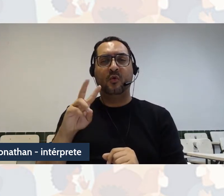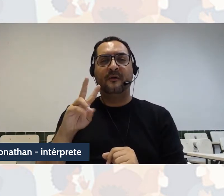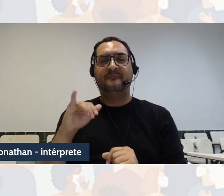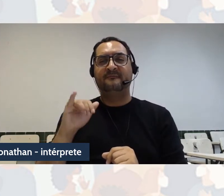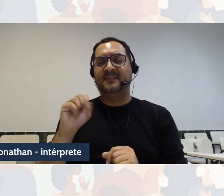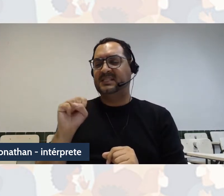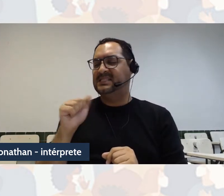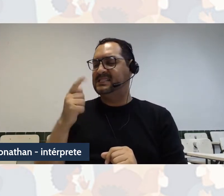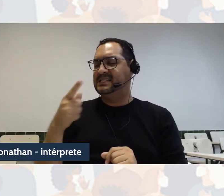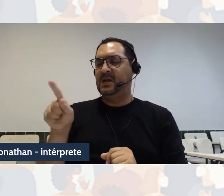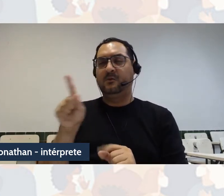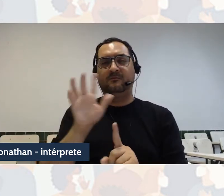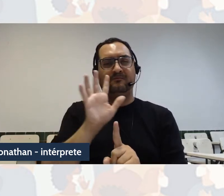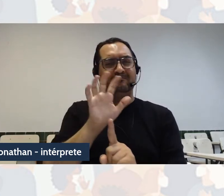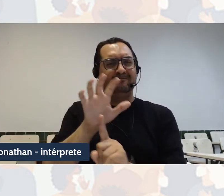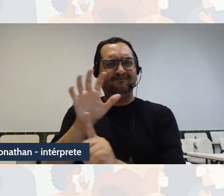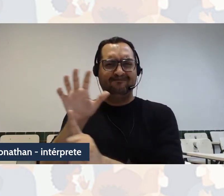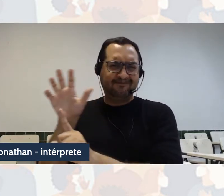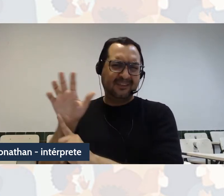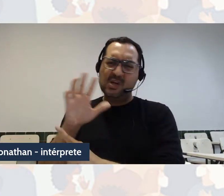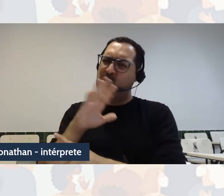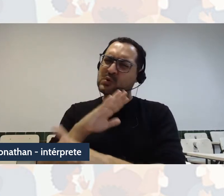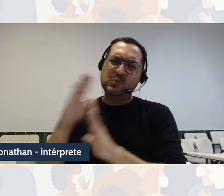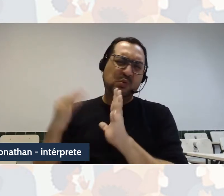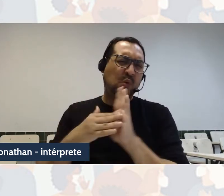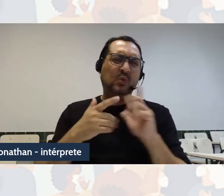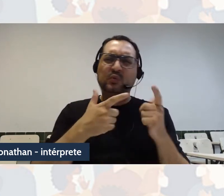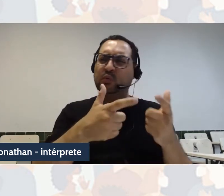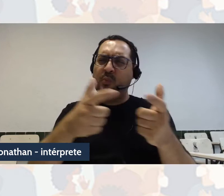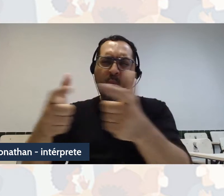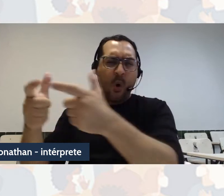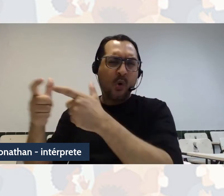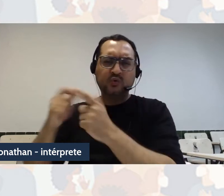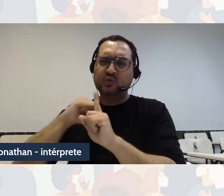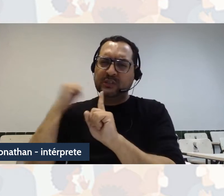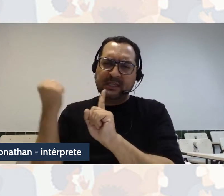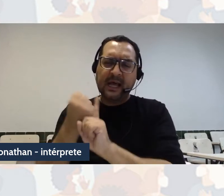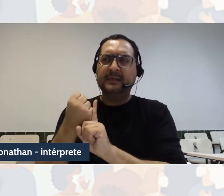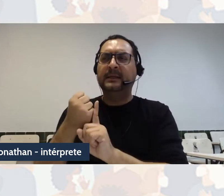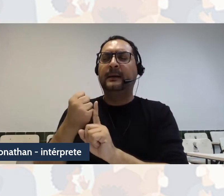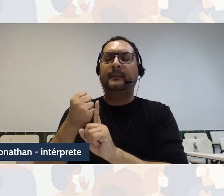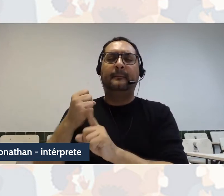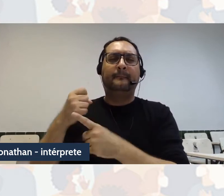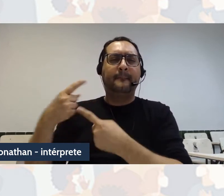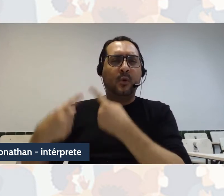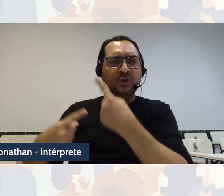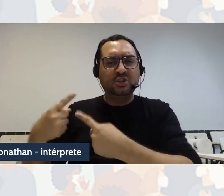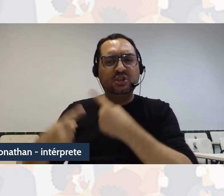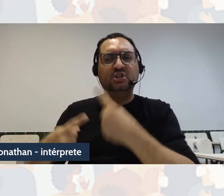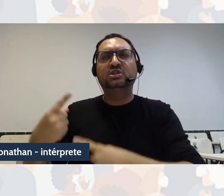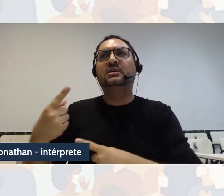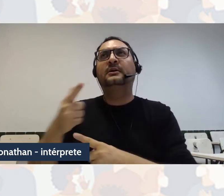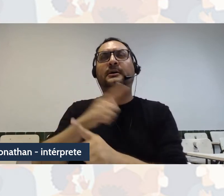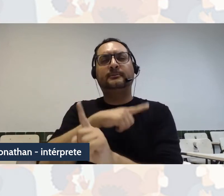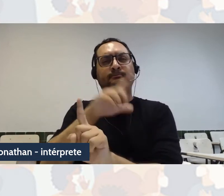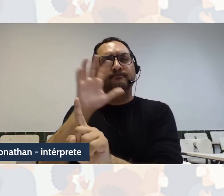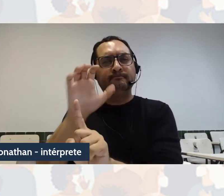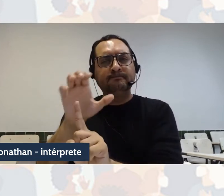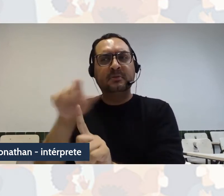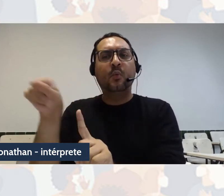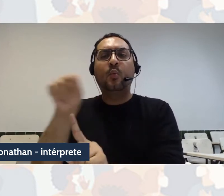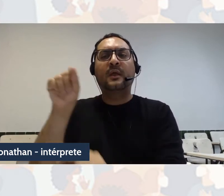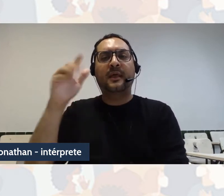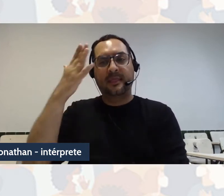todos os modos da sociedade, os modos da política que a gente conhece. Ela passa pela compreensão que nós temos da lei, do